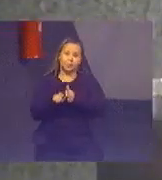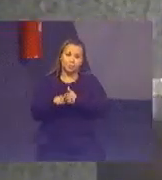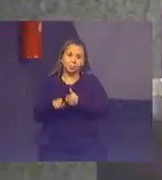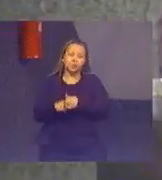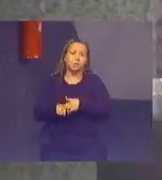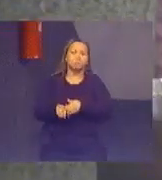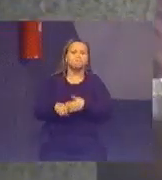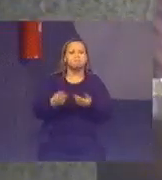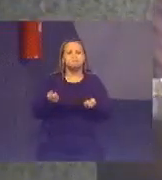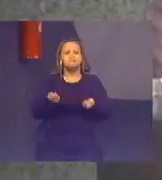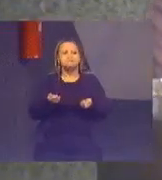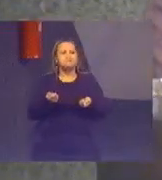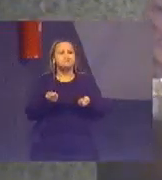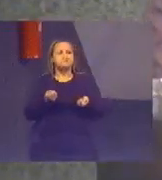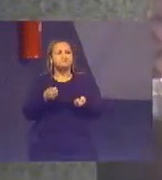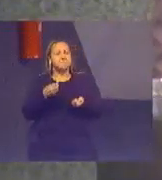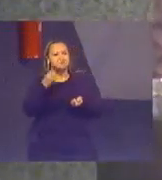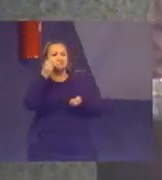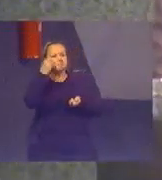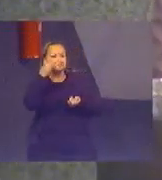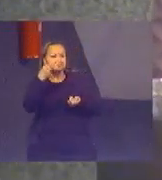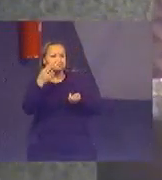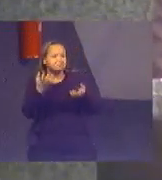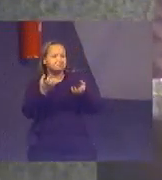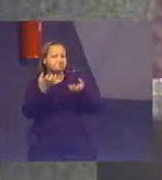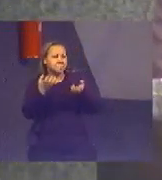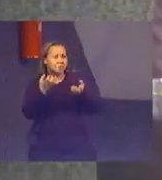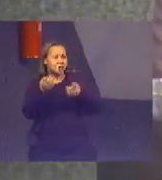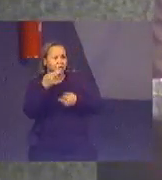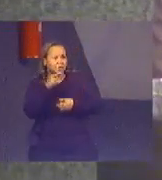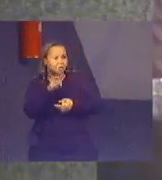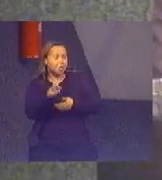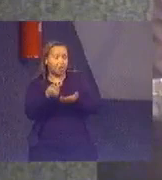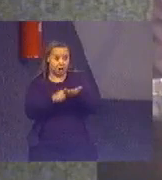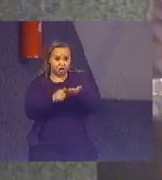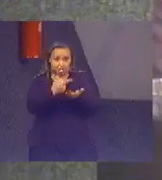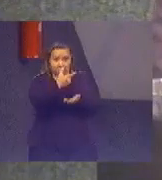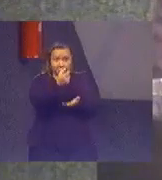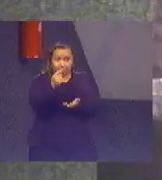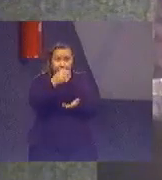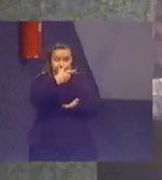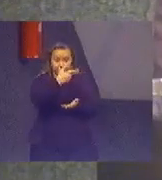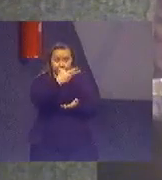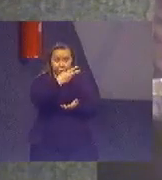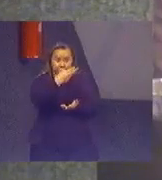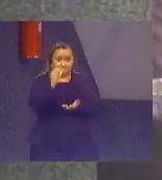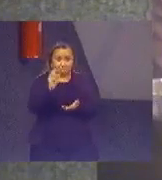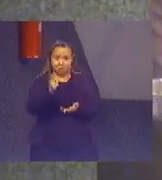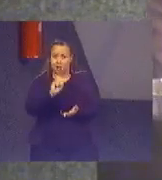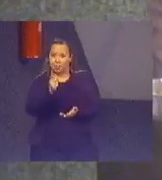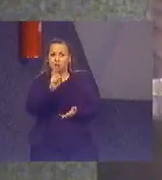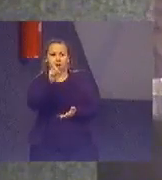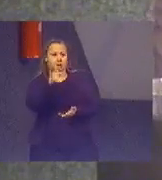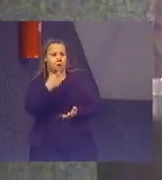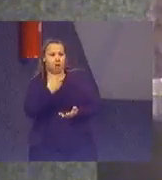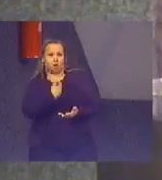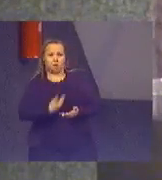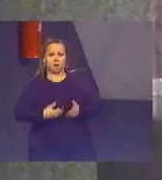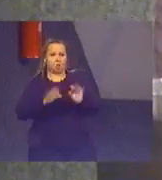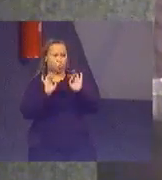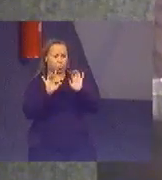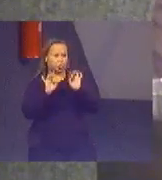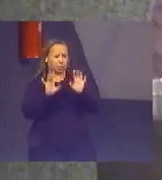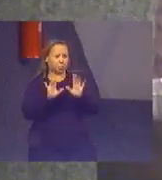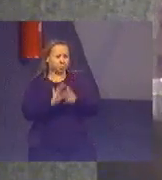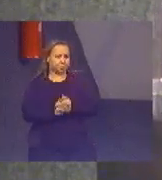responder porque a Agenda 2030 não se resume a uma ação governamental. Na minha visão, e eu